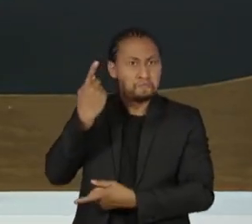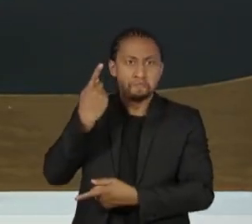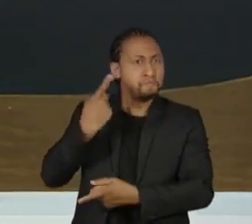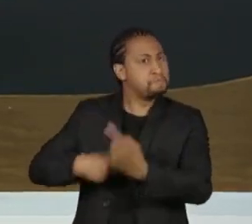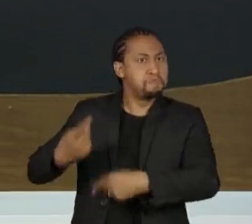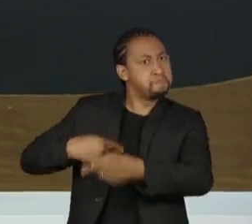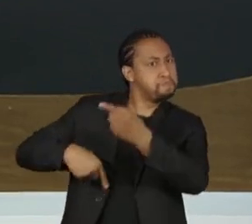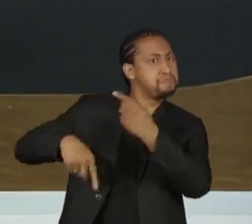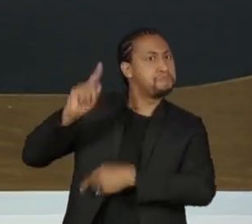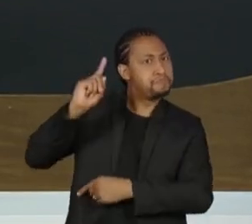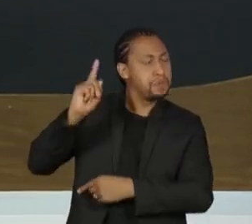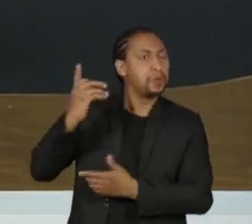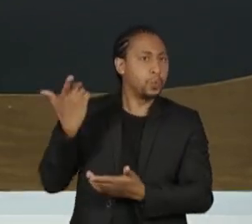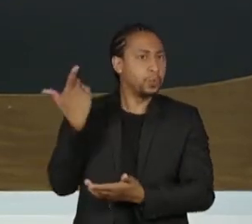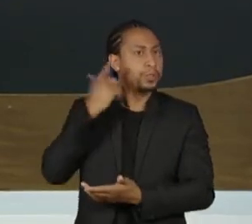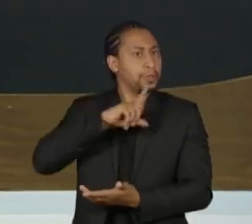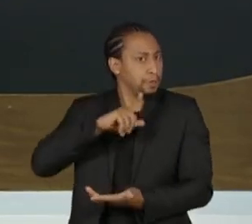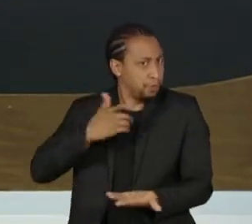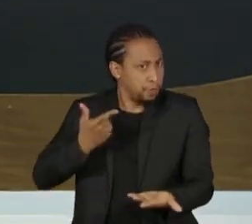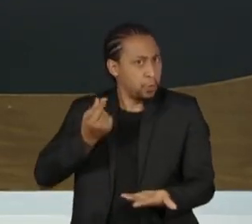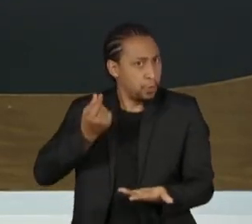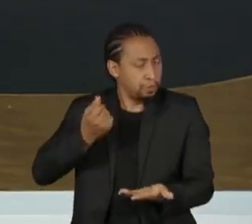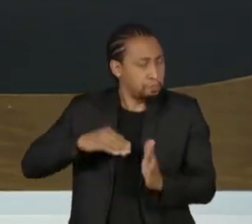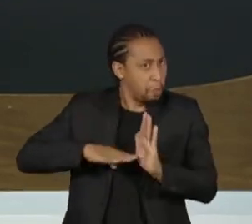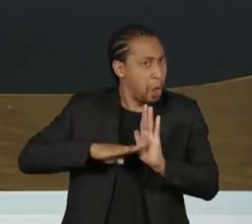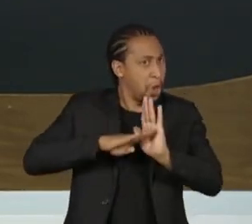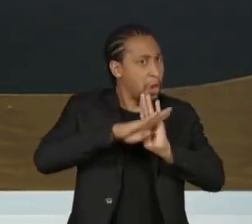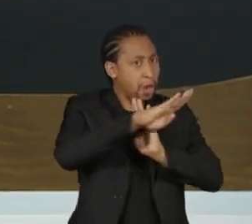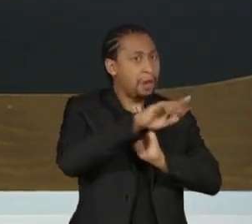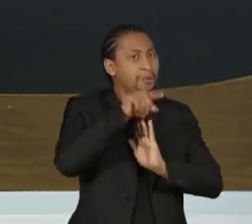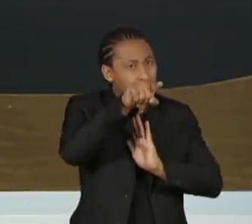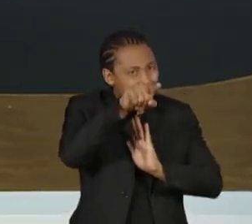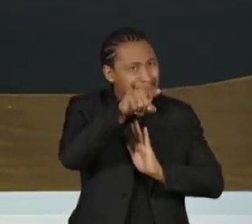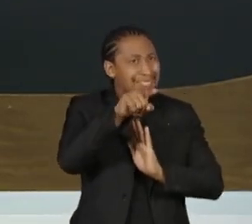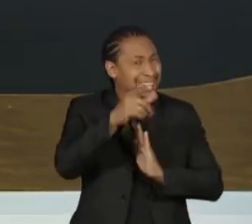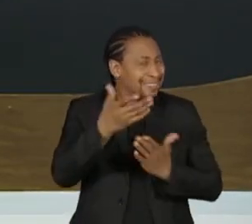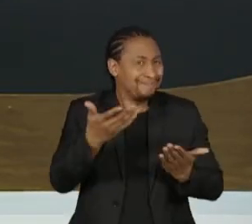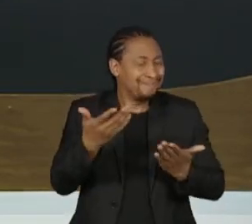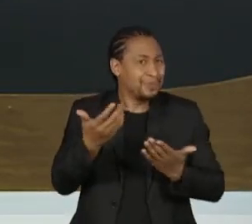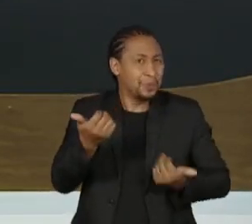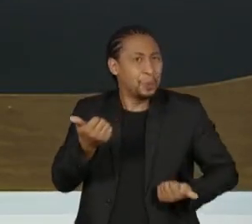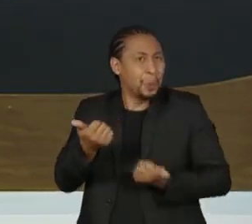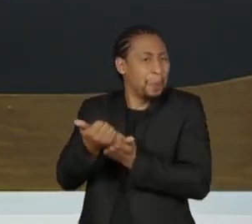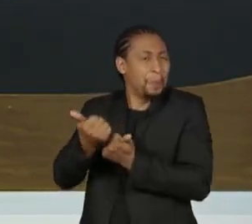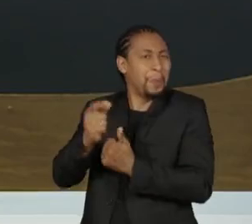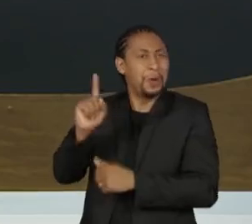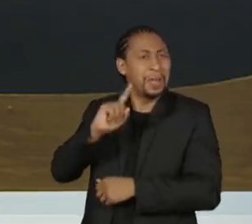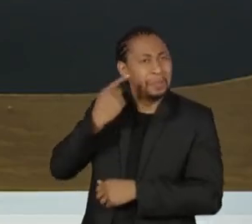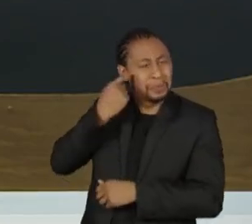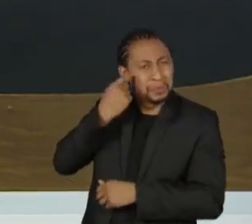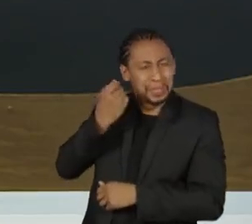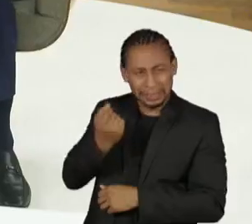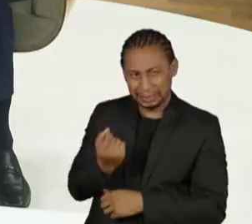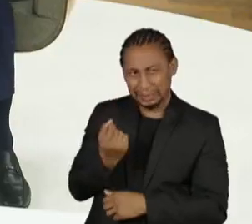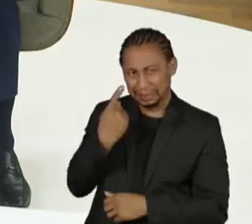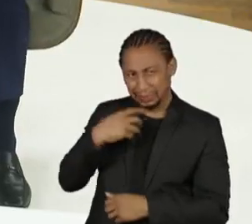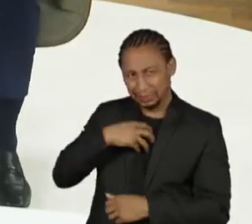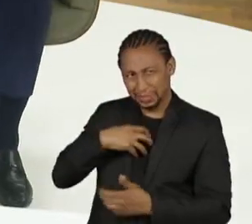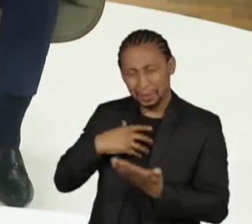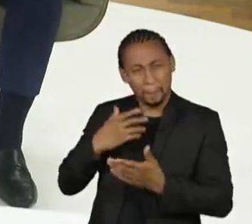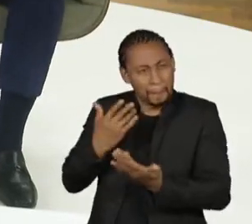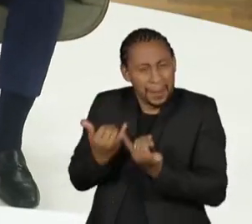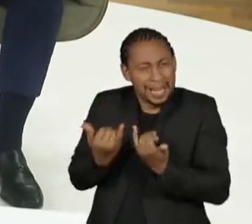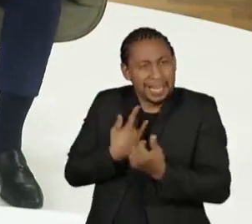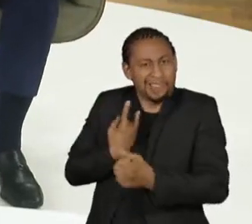um presidente que fez isso com a gestão da qual o senhor fez parte não denota uma certa síndrome de Estocolmo? Nenhuma,